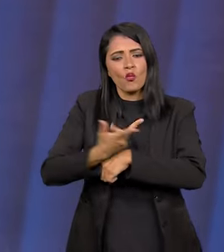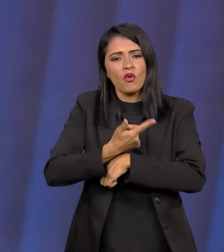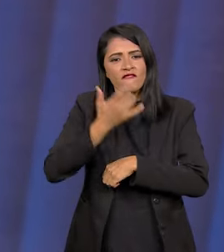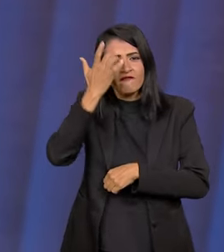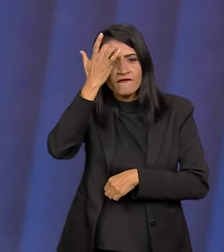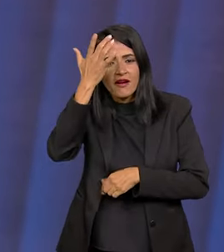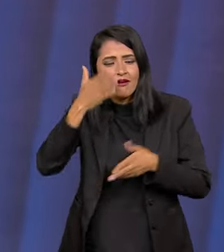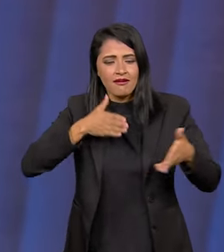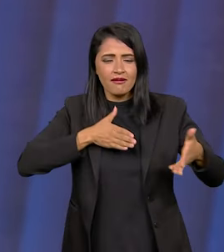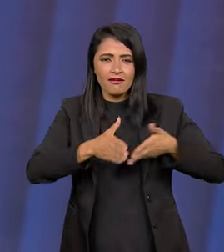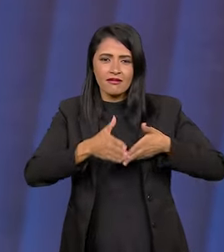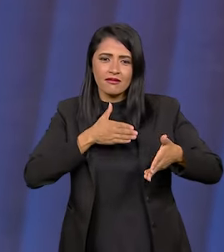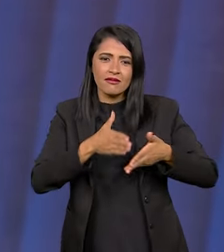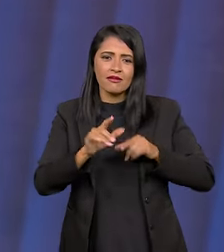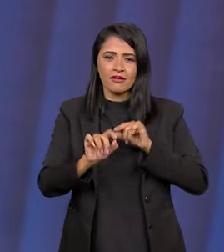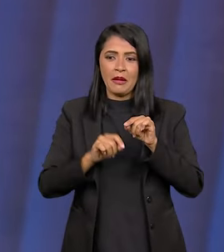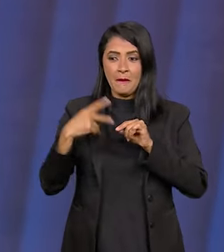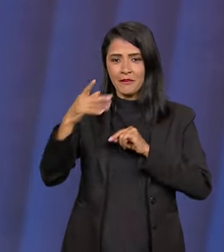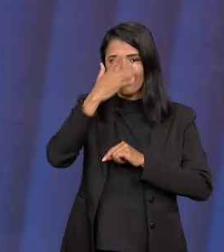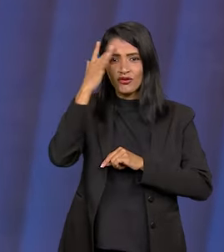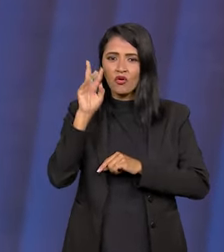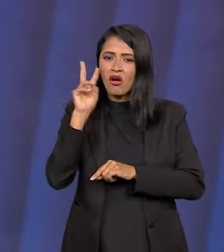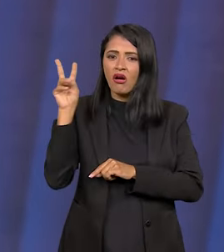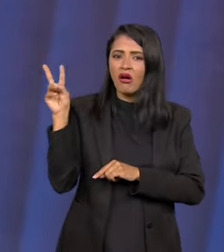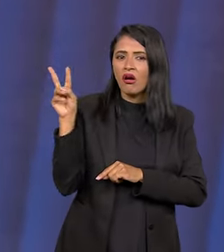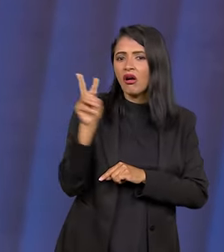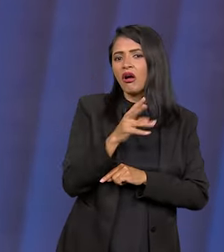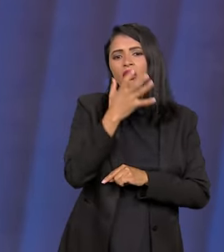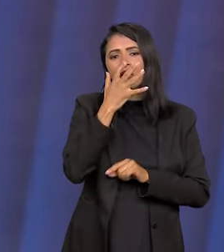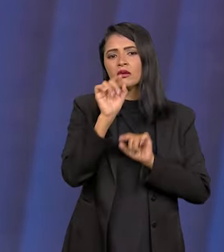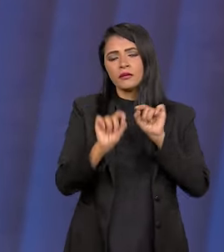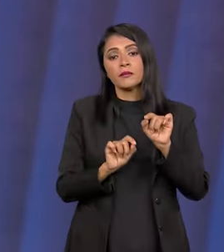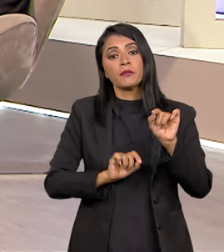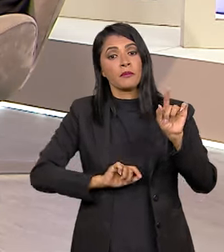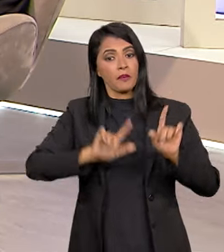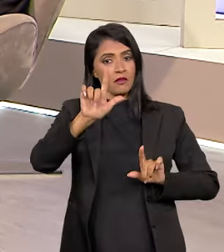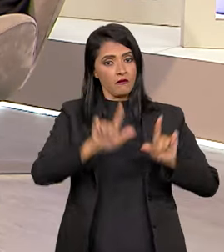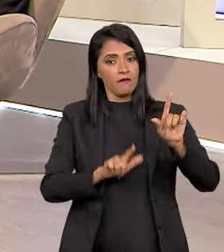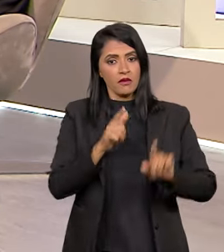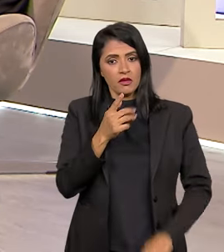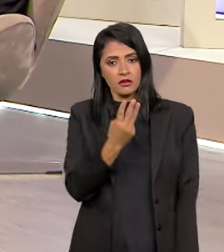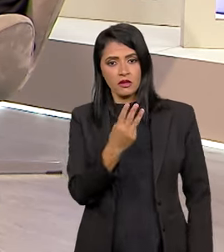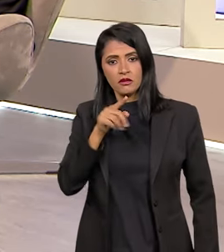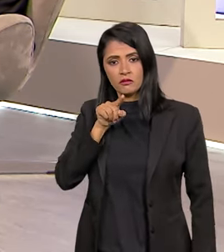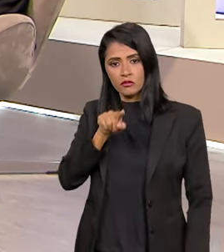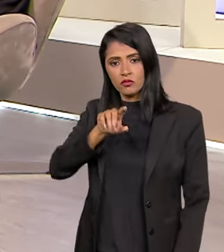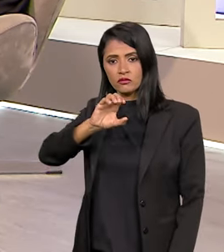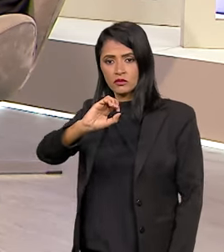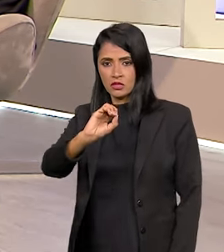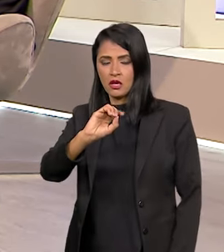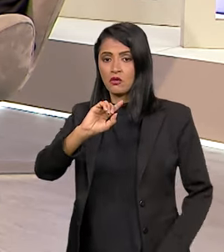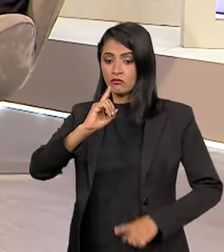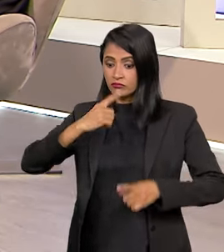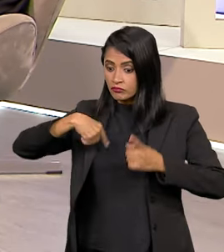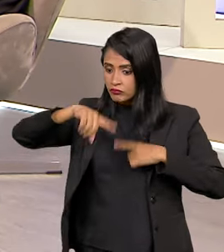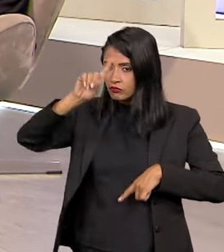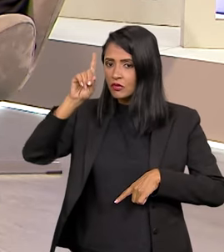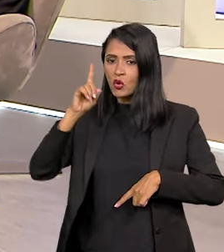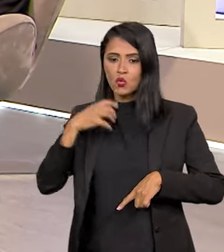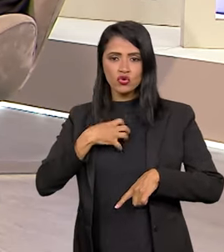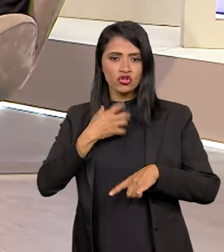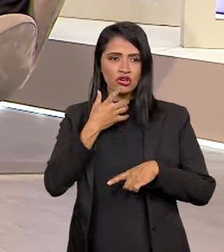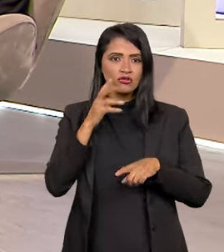qualidade, de mais facilidade de acesso para os telespectadores? É, TV 3.0 é uma revolução